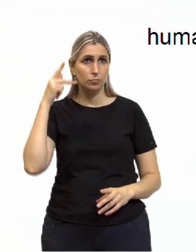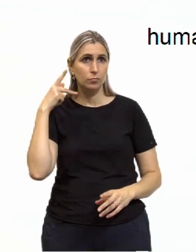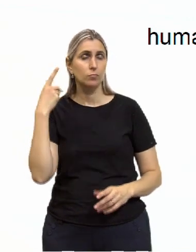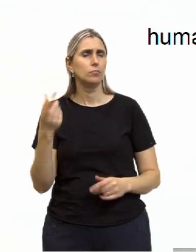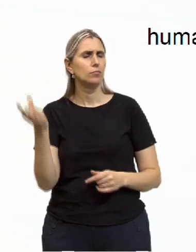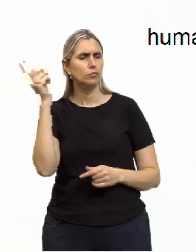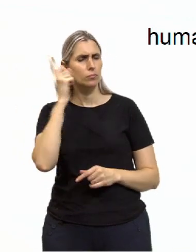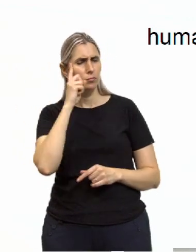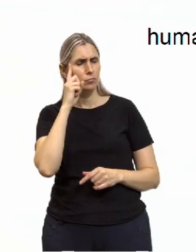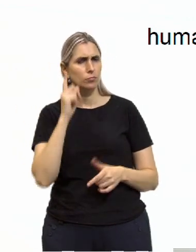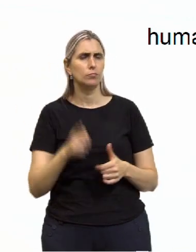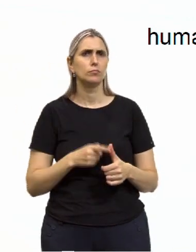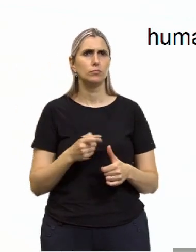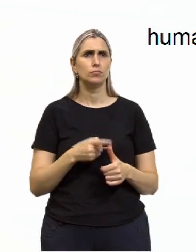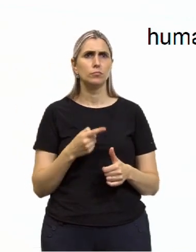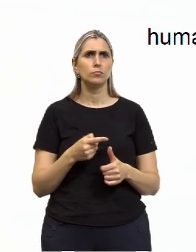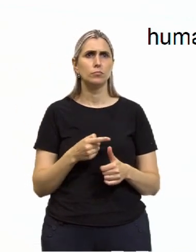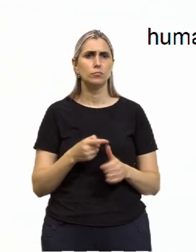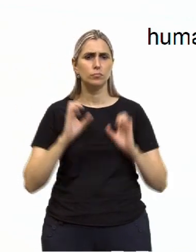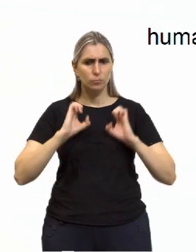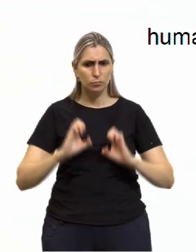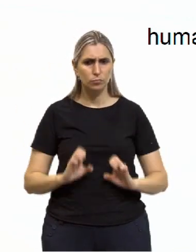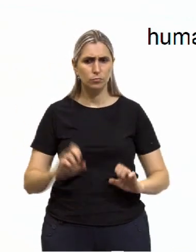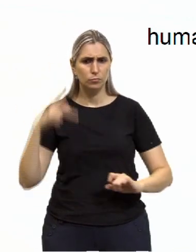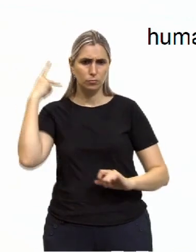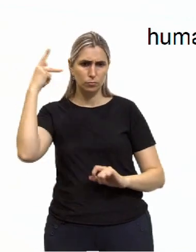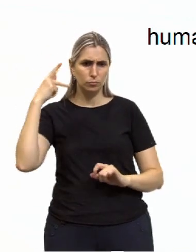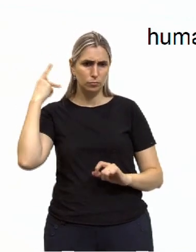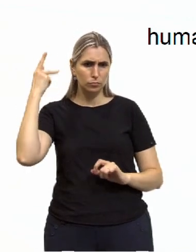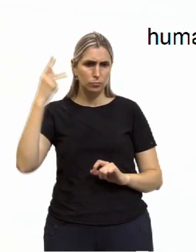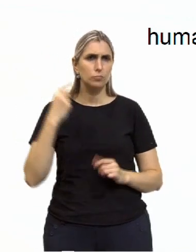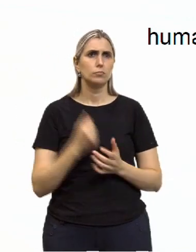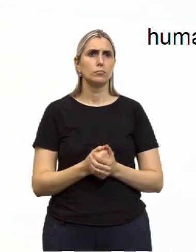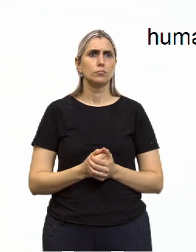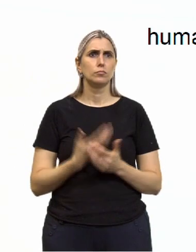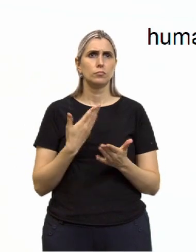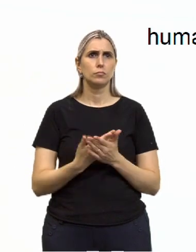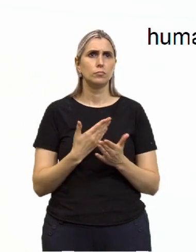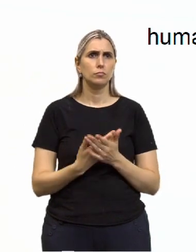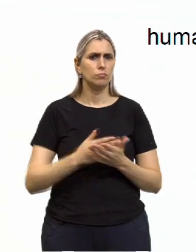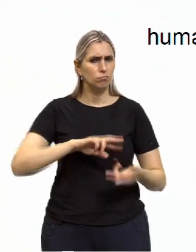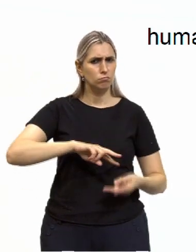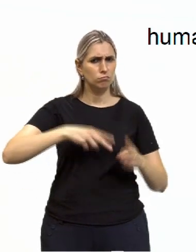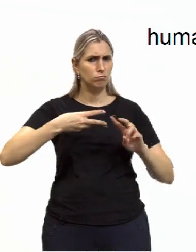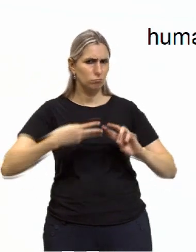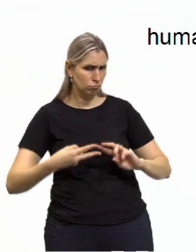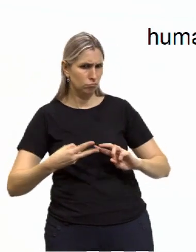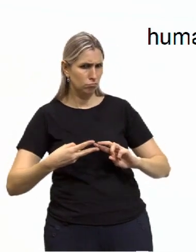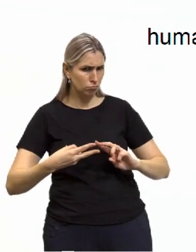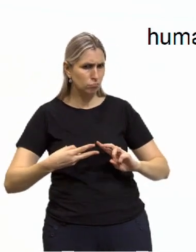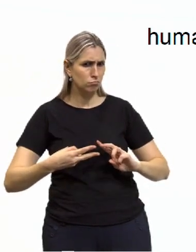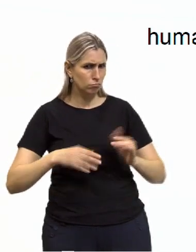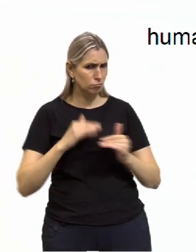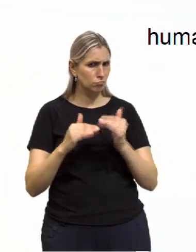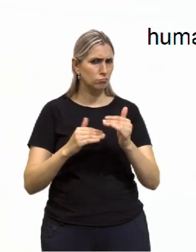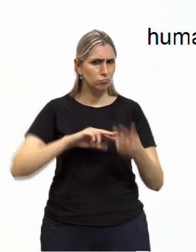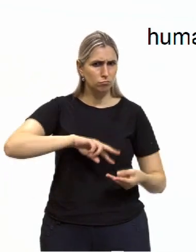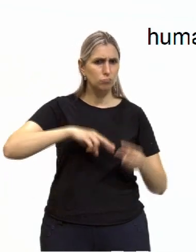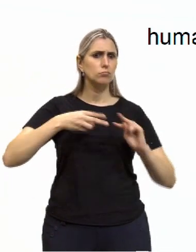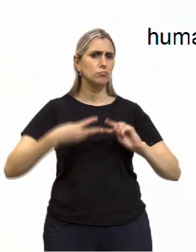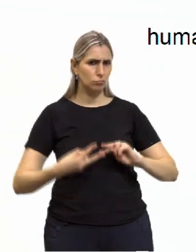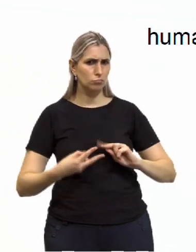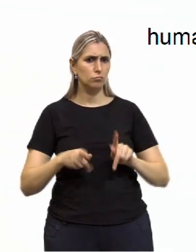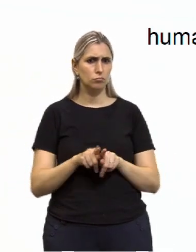pensar primeiro a ética e pensar a política. Mas, professor, as aulas foram inversas. Sim, isso é um processo inverso.